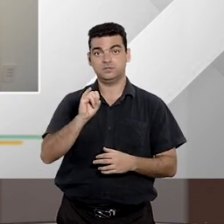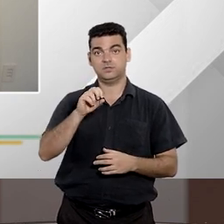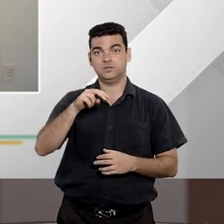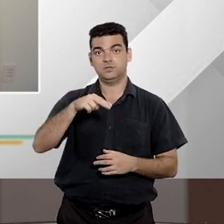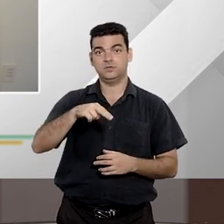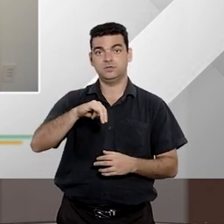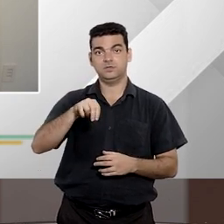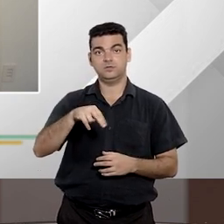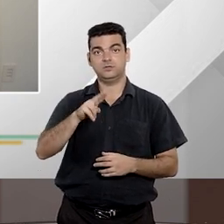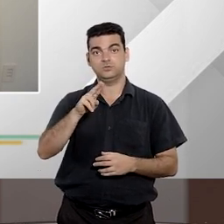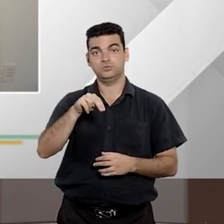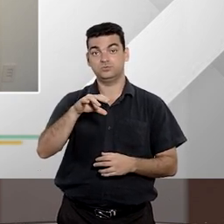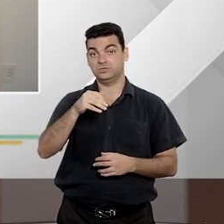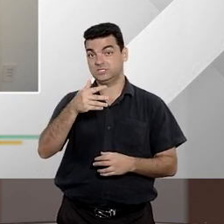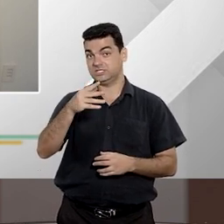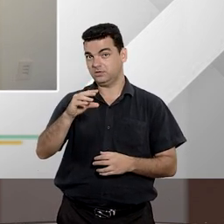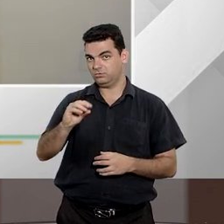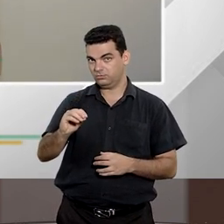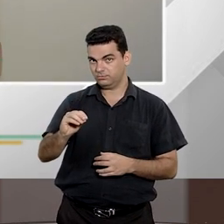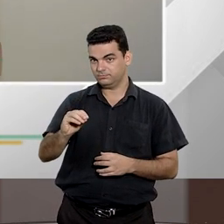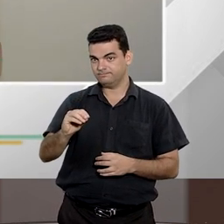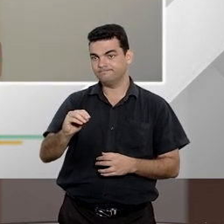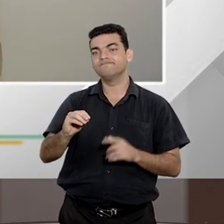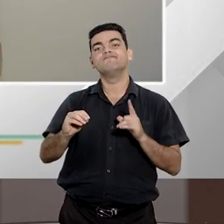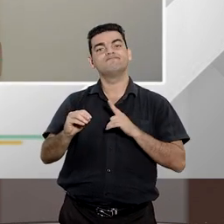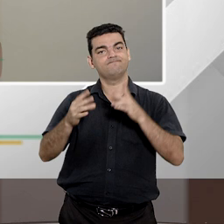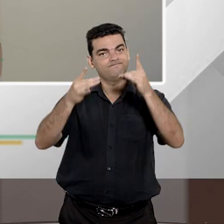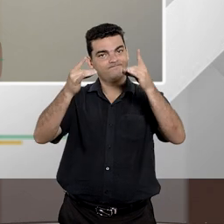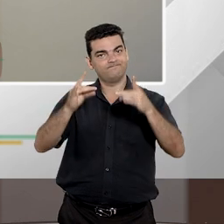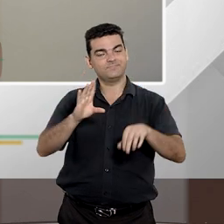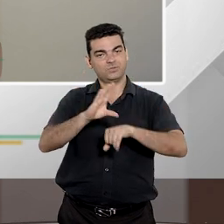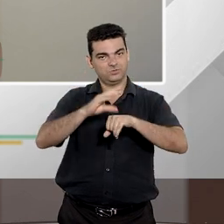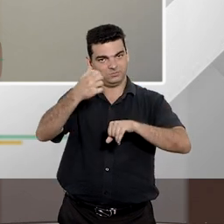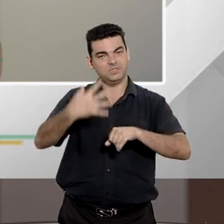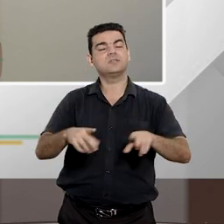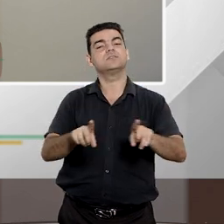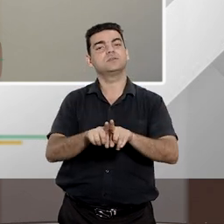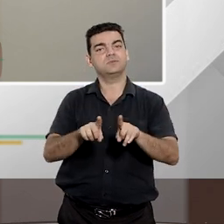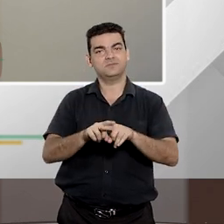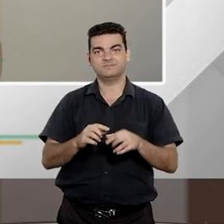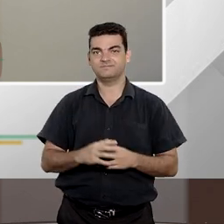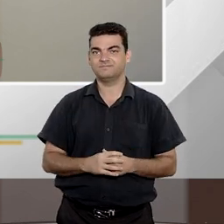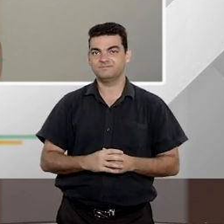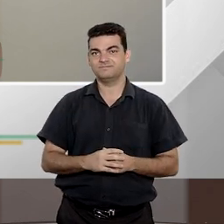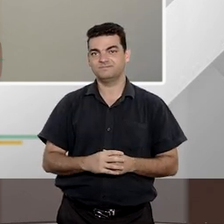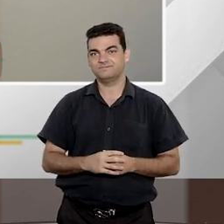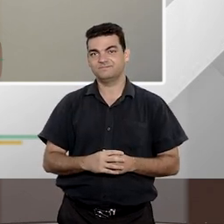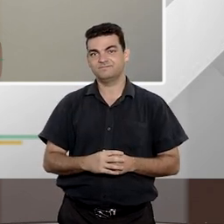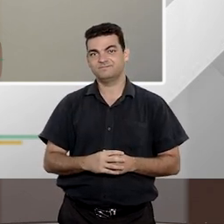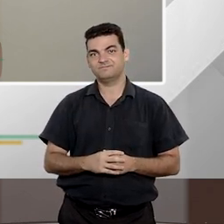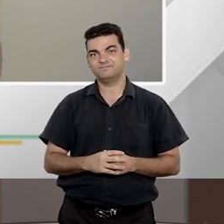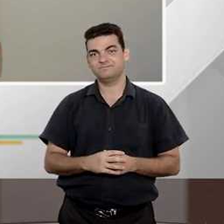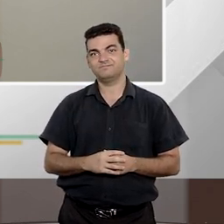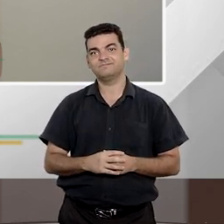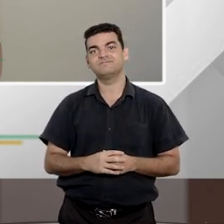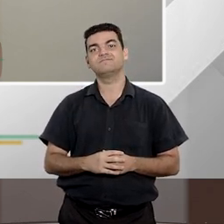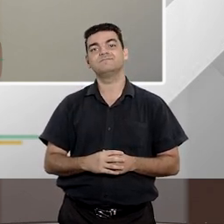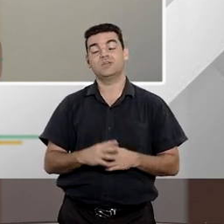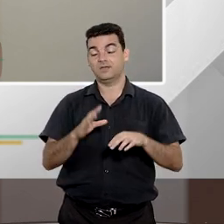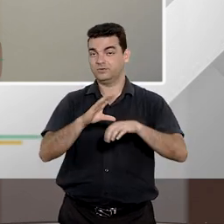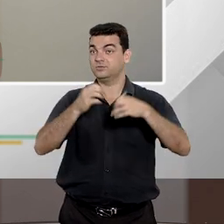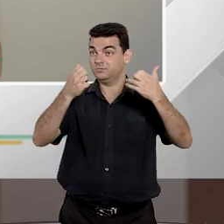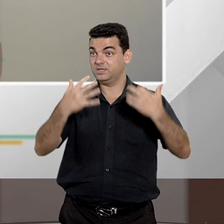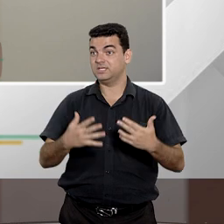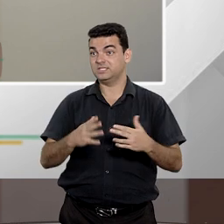vez ele já tem uma definição bem clara na Constituição se a ACP não tem a Constituição traz uma